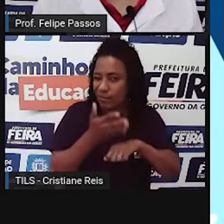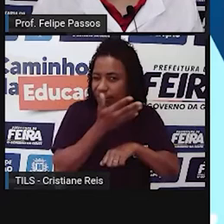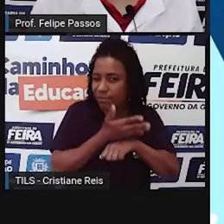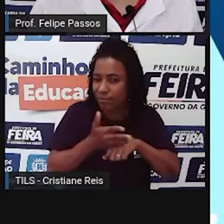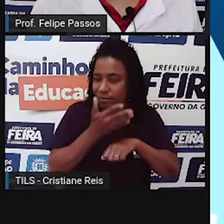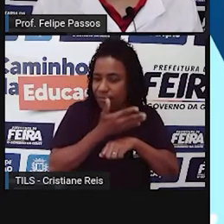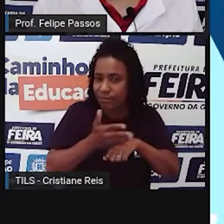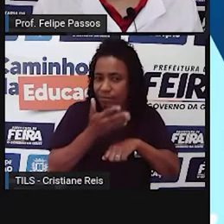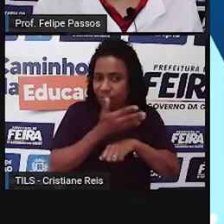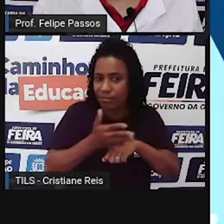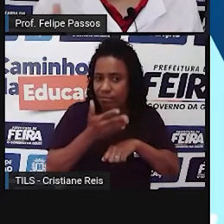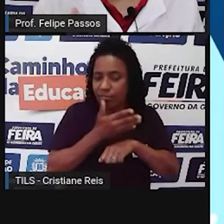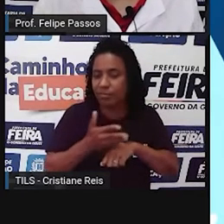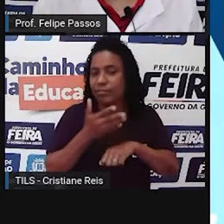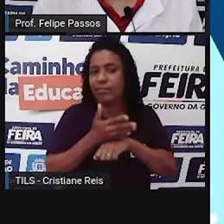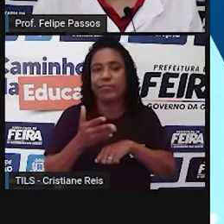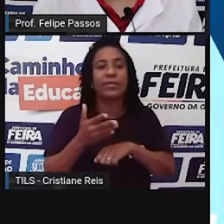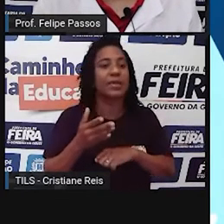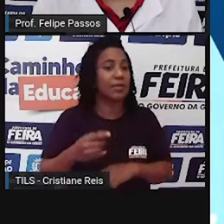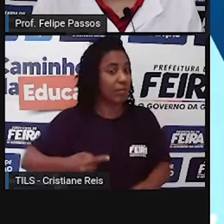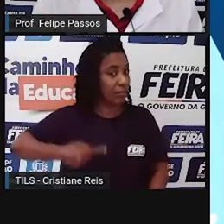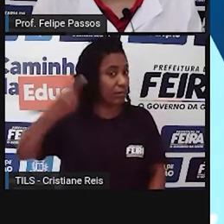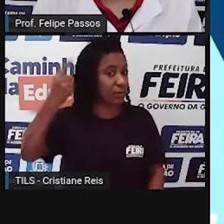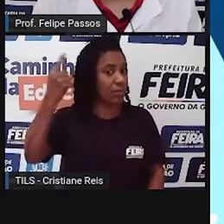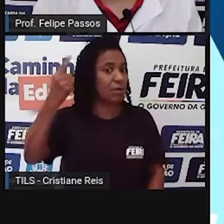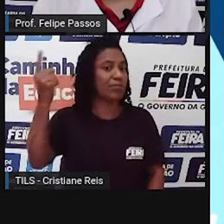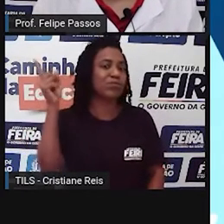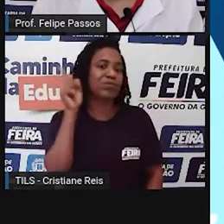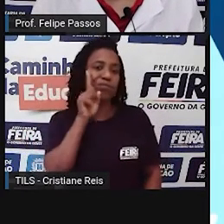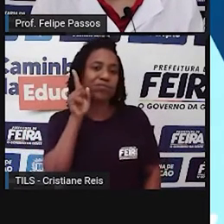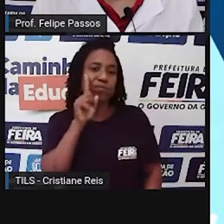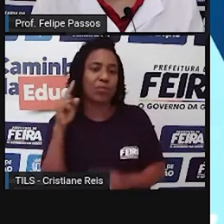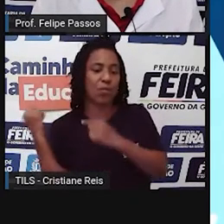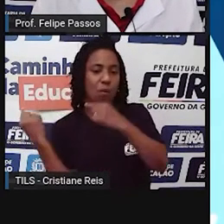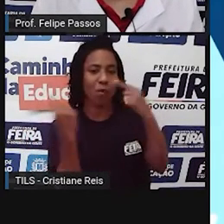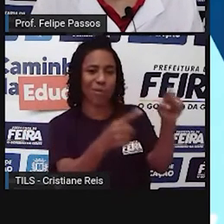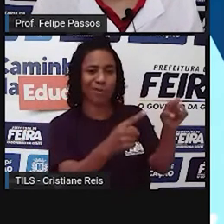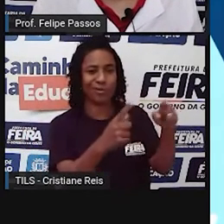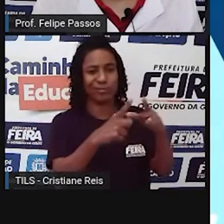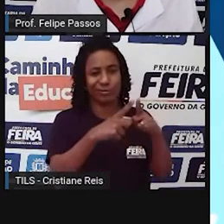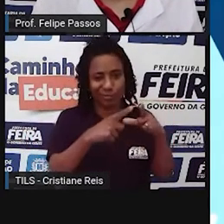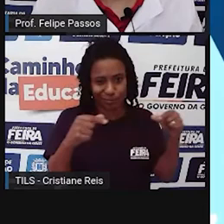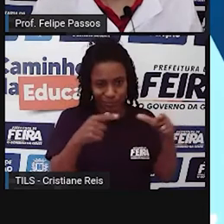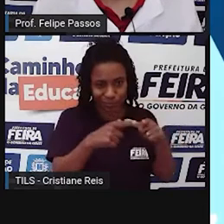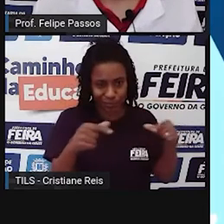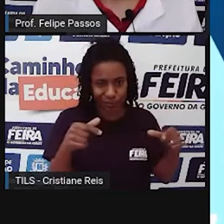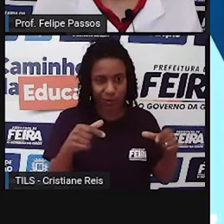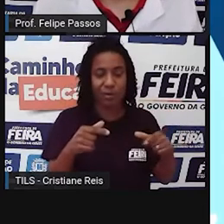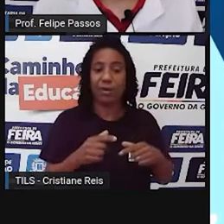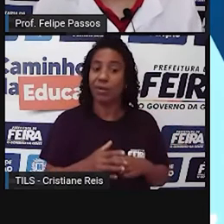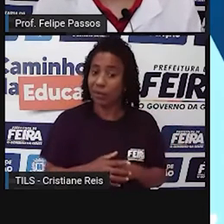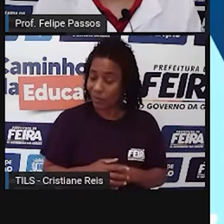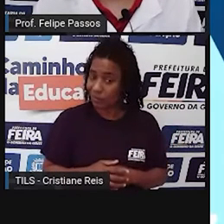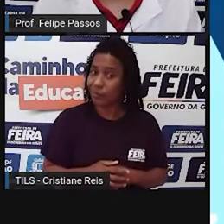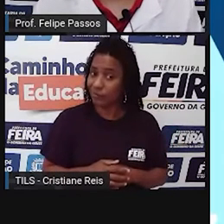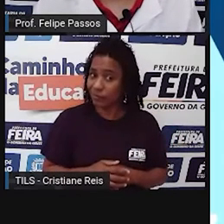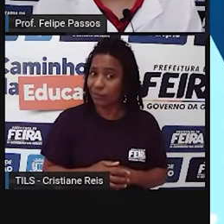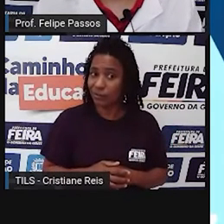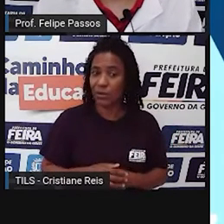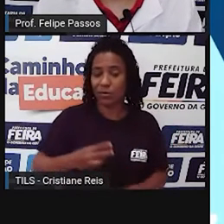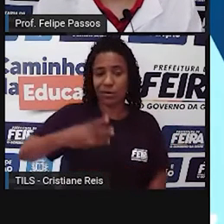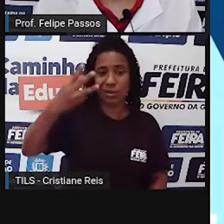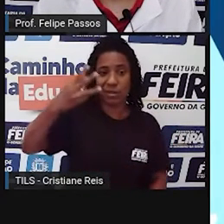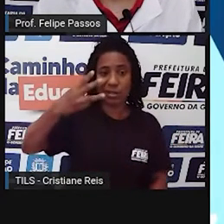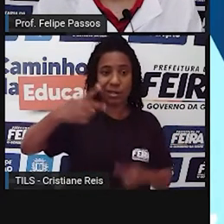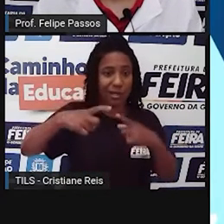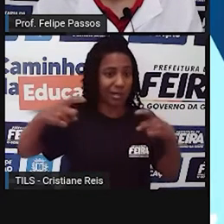guerra, atacando outros países, foi o único ataque esse do Japão. Então, existia um medo muito grande, e existe até hoje um medo muito grande, de